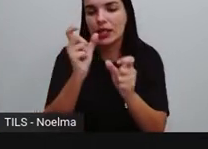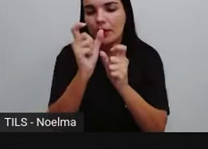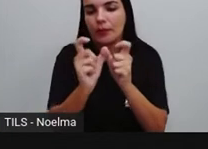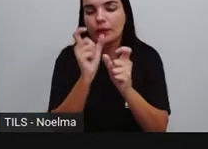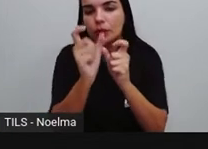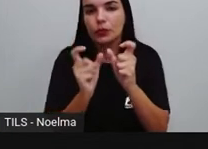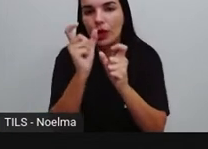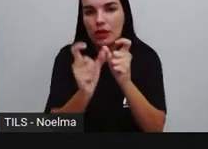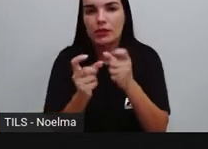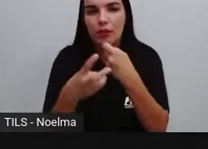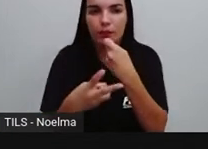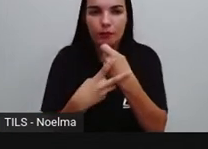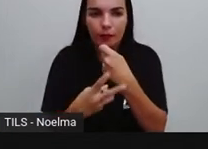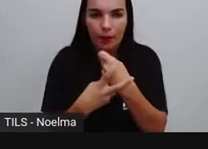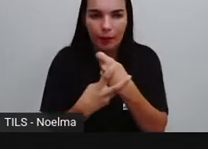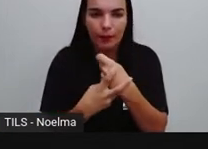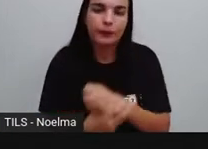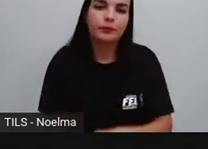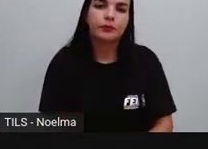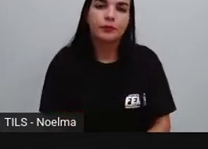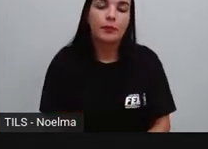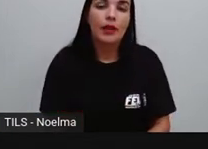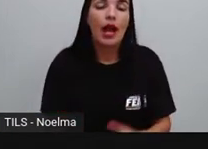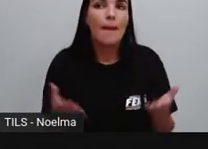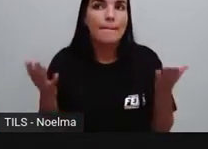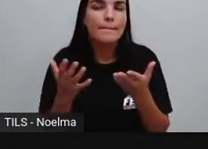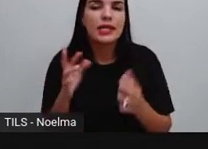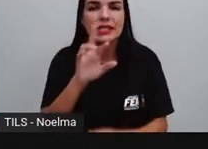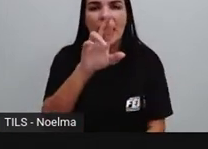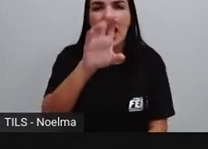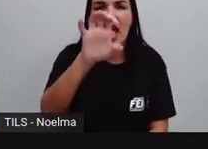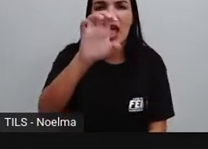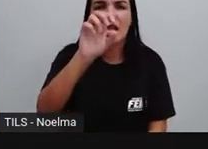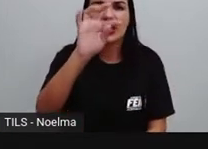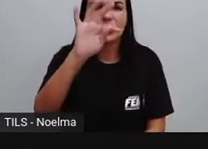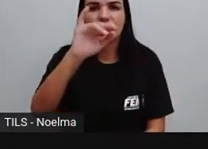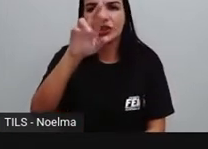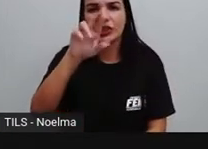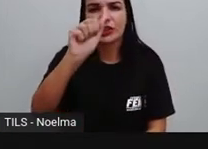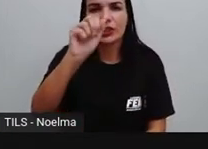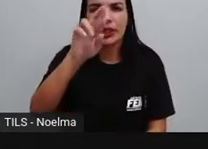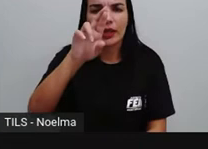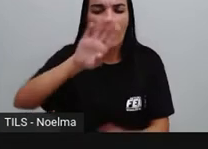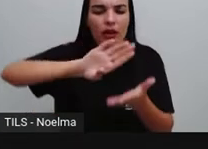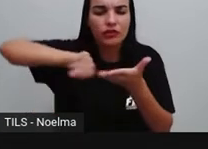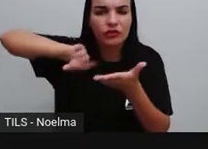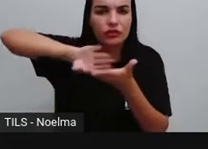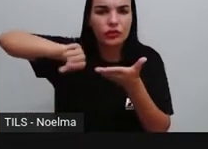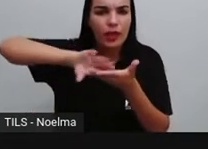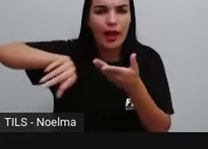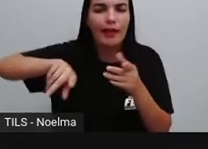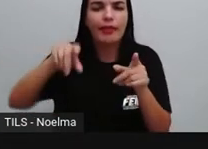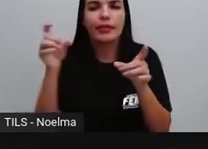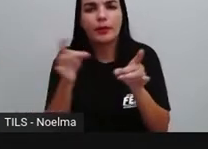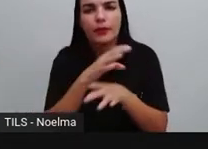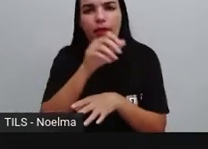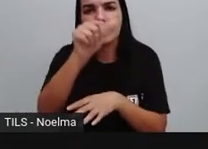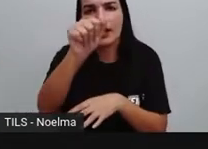porque termina em IR. Agora, o retirar termina em AR, seria a primeira conjugação.